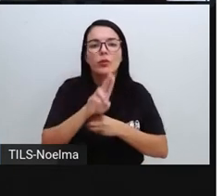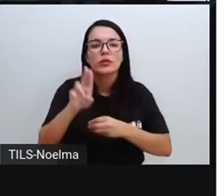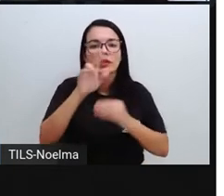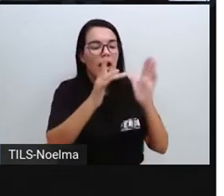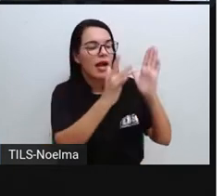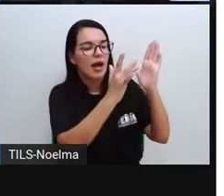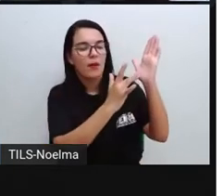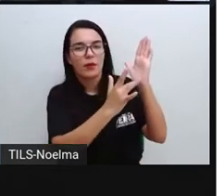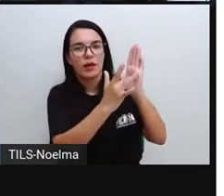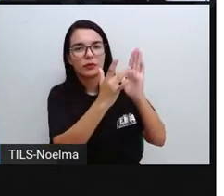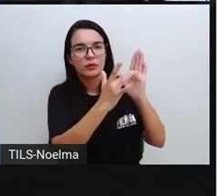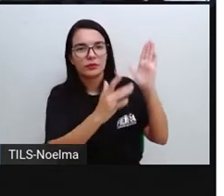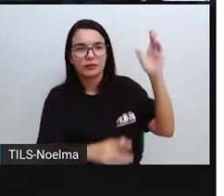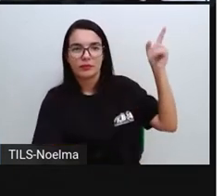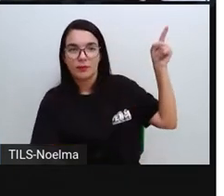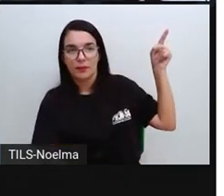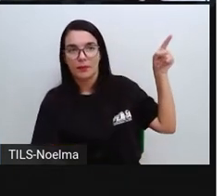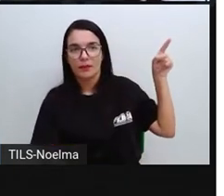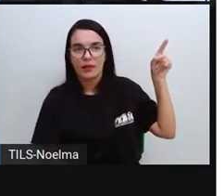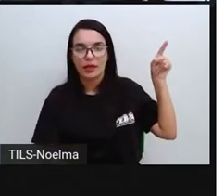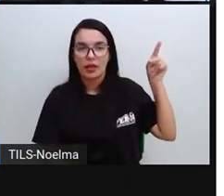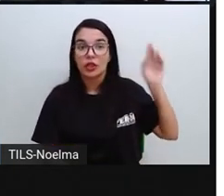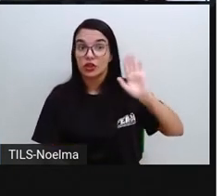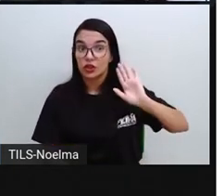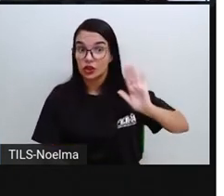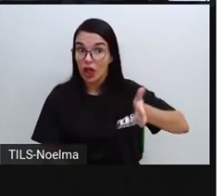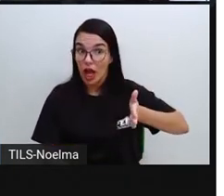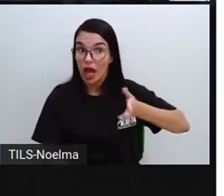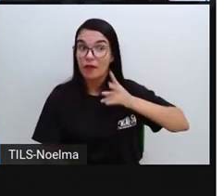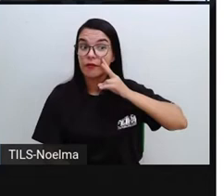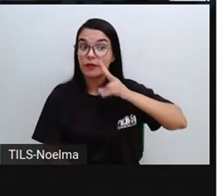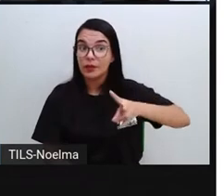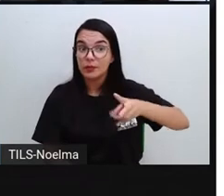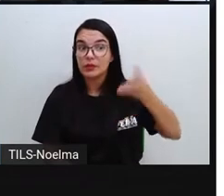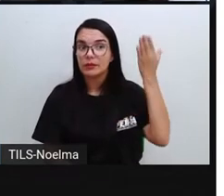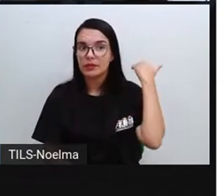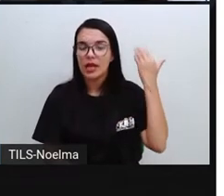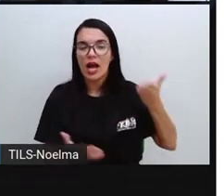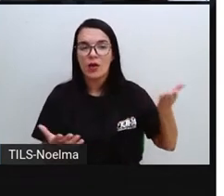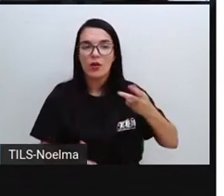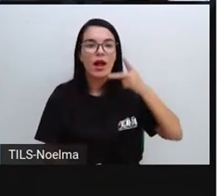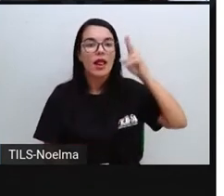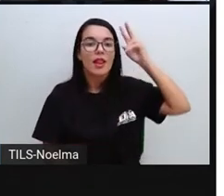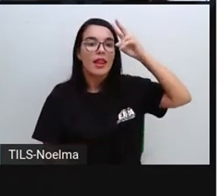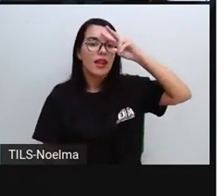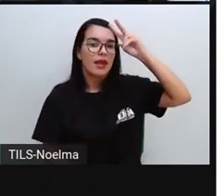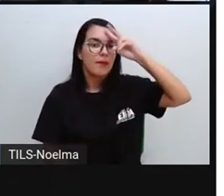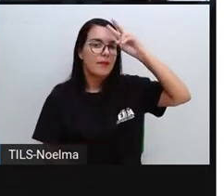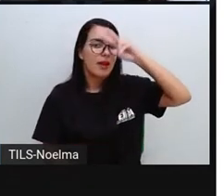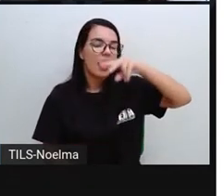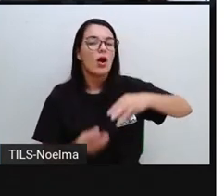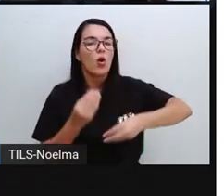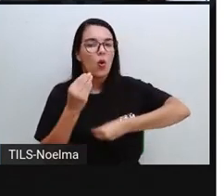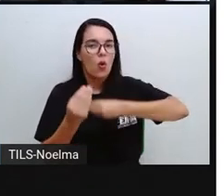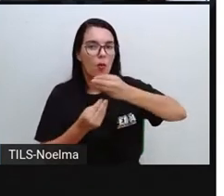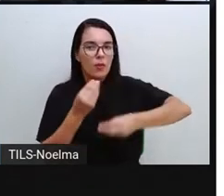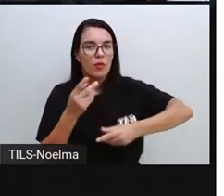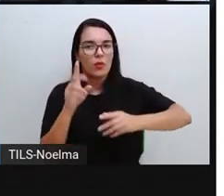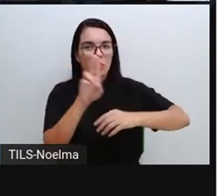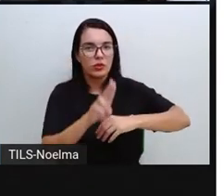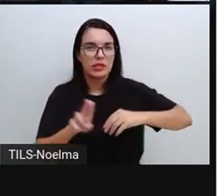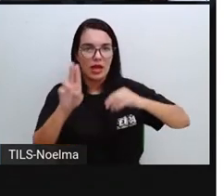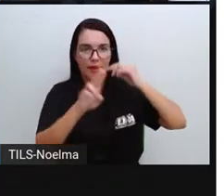calculadora. Nós que já aprendemos a como utilizar, nós vamos relembrar aí o que a gente viu em outras aulas.